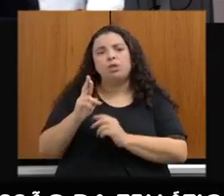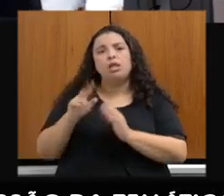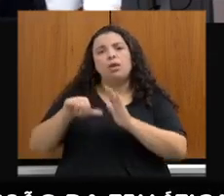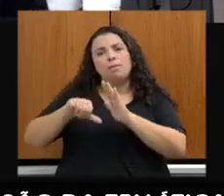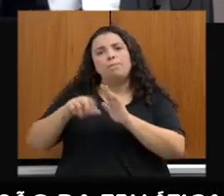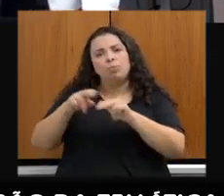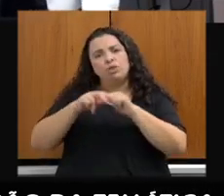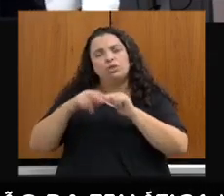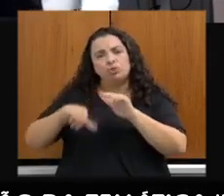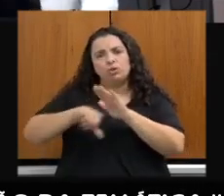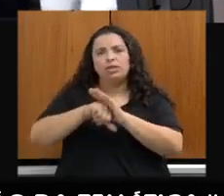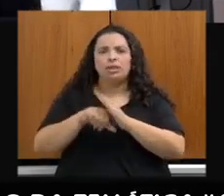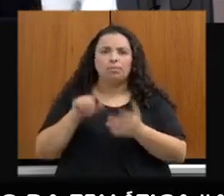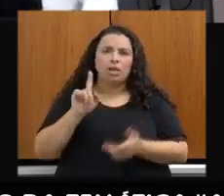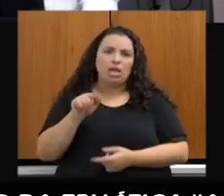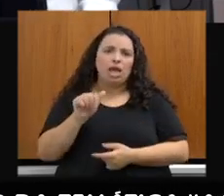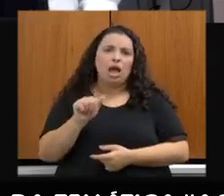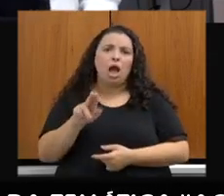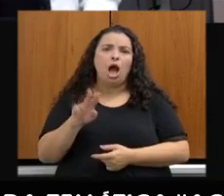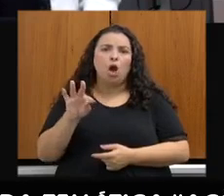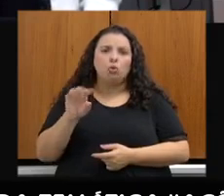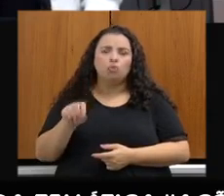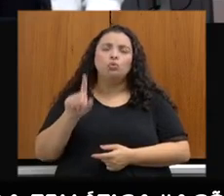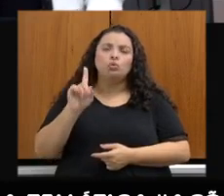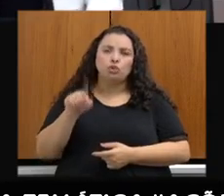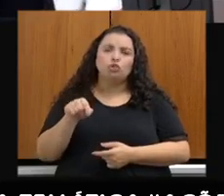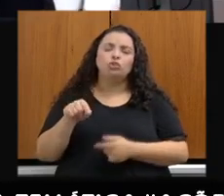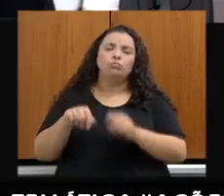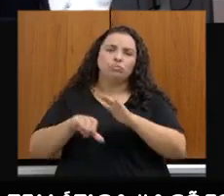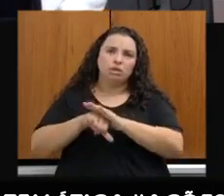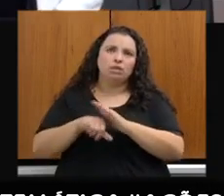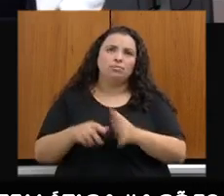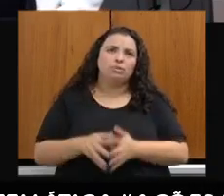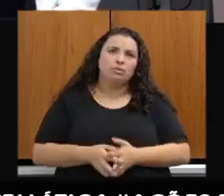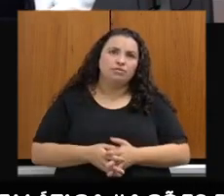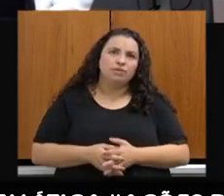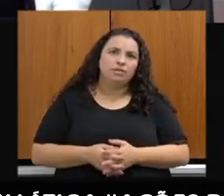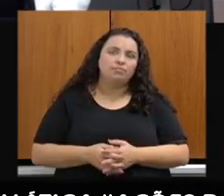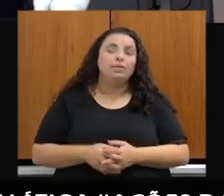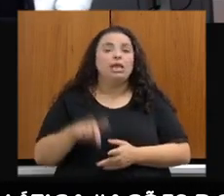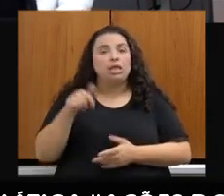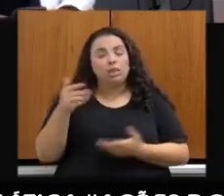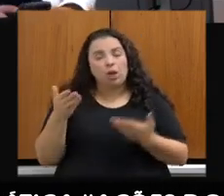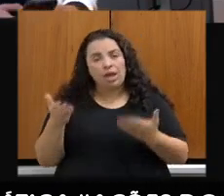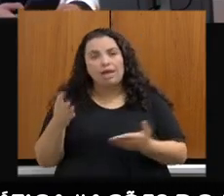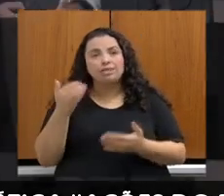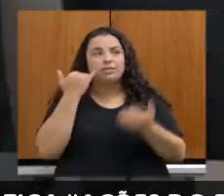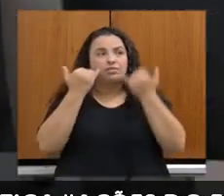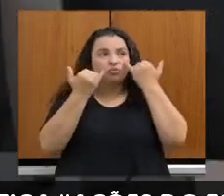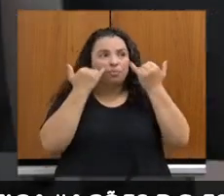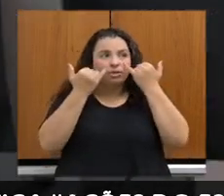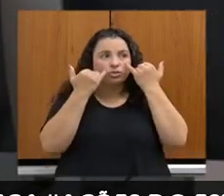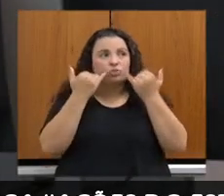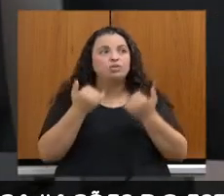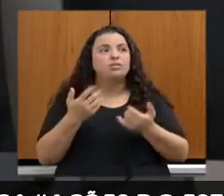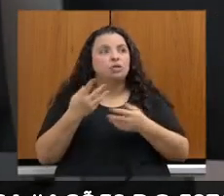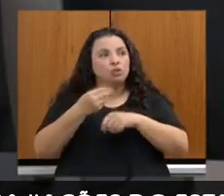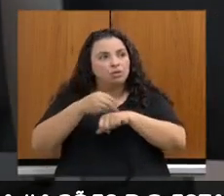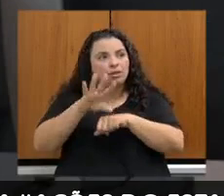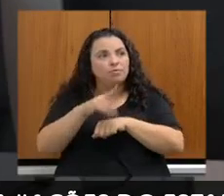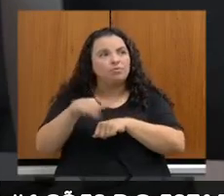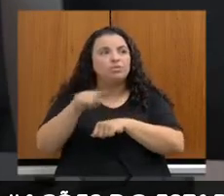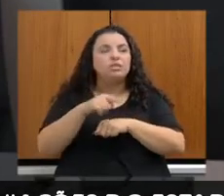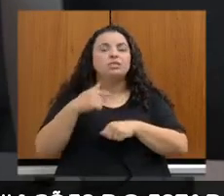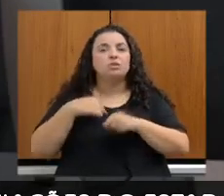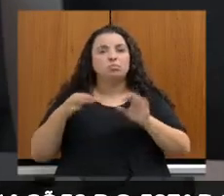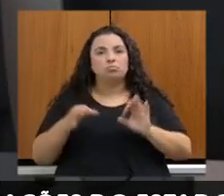caso, o auto de infração. Por favor. Bem, rapidamente, são essas as informações que a gente gostaria de trazer e eu